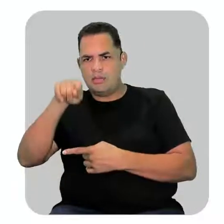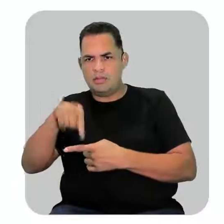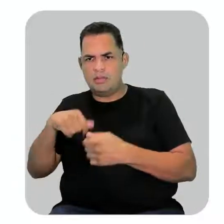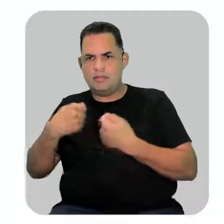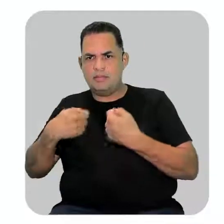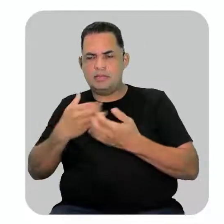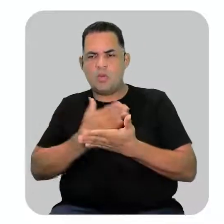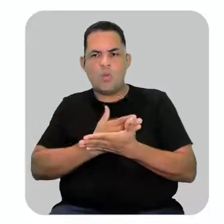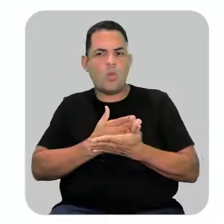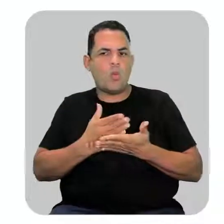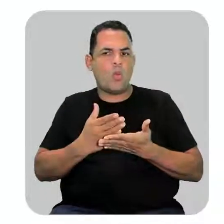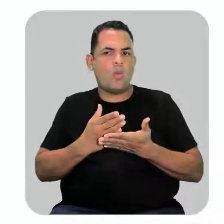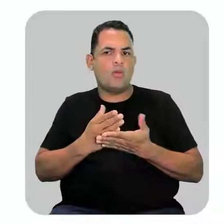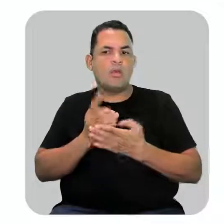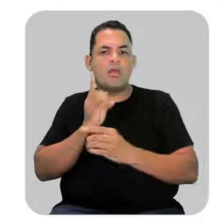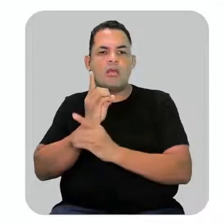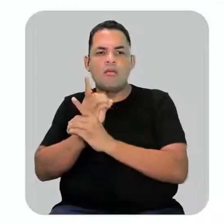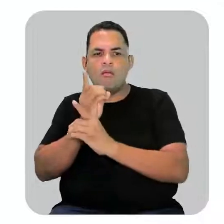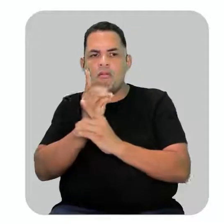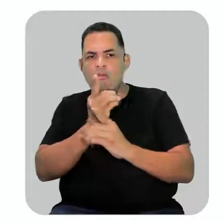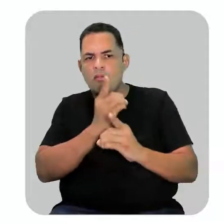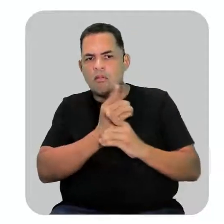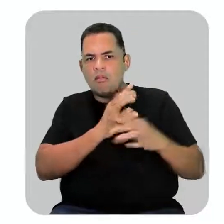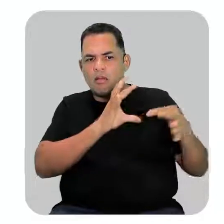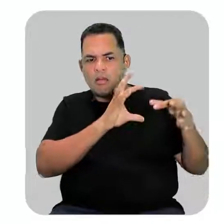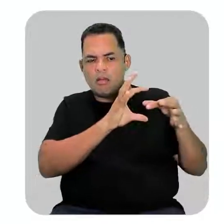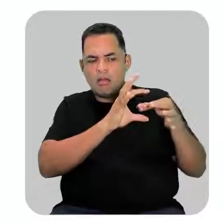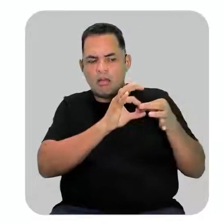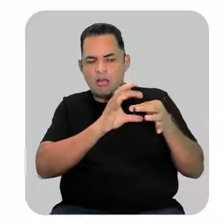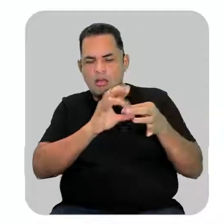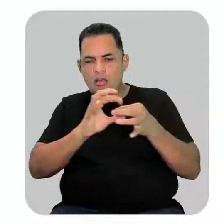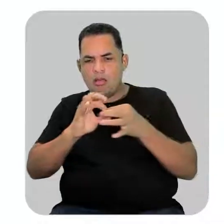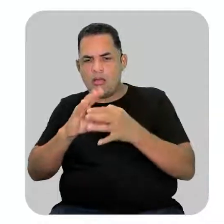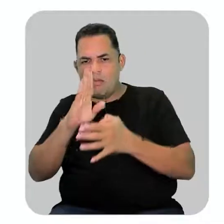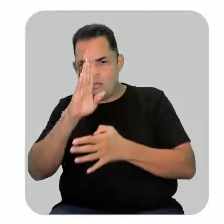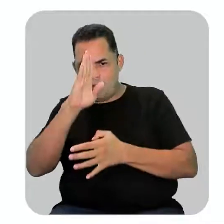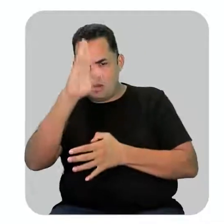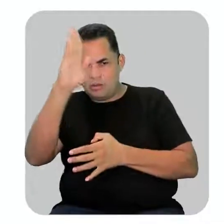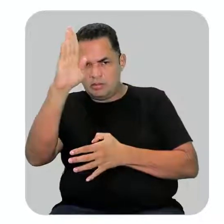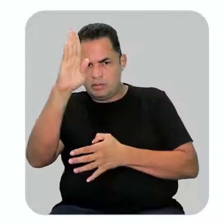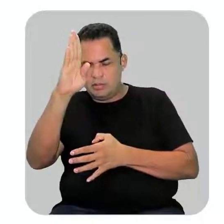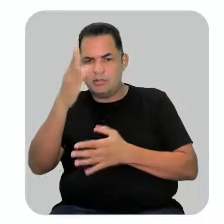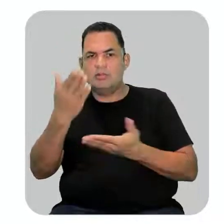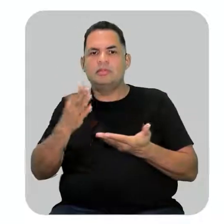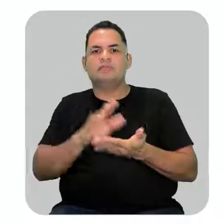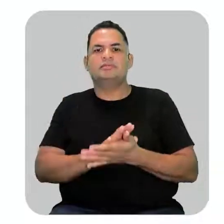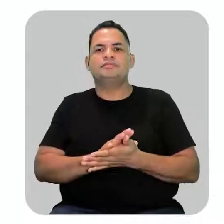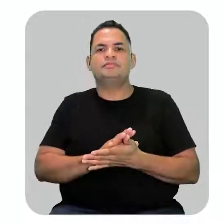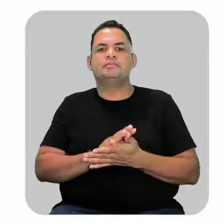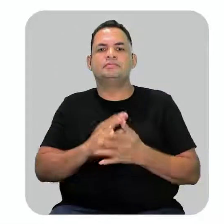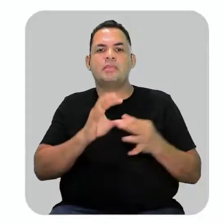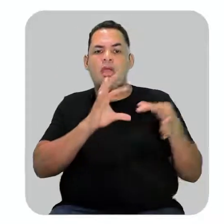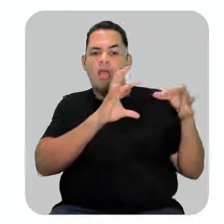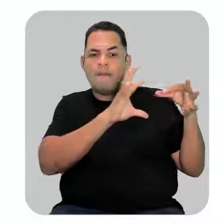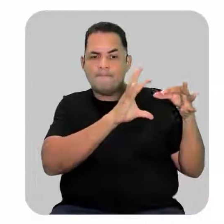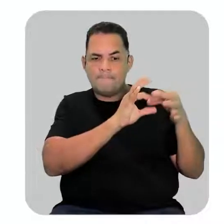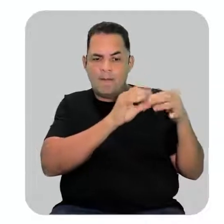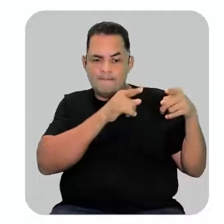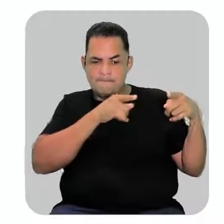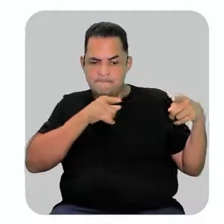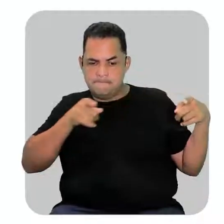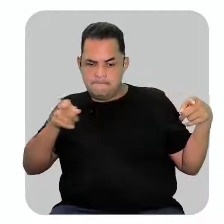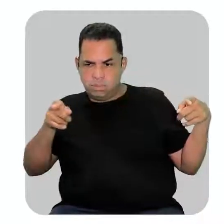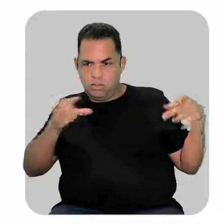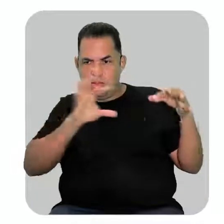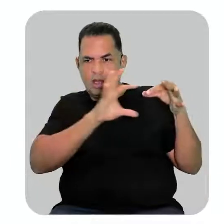inicialmente, localizar a cadeia principal, que é a maior sequência